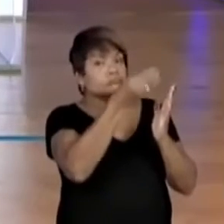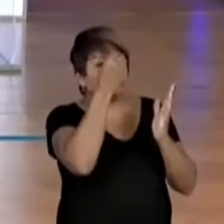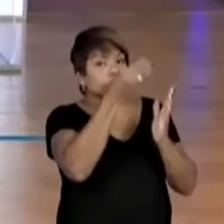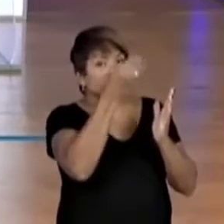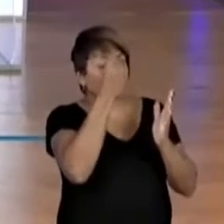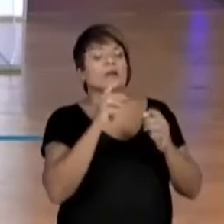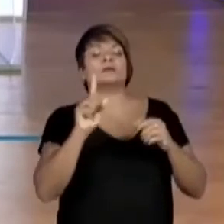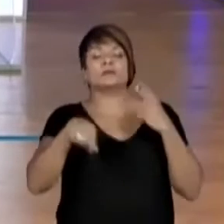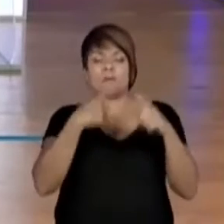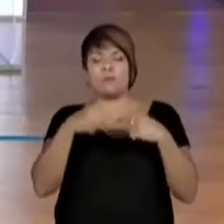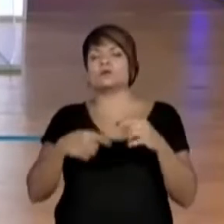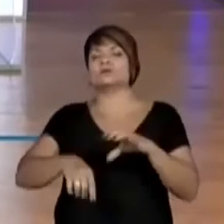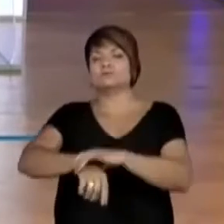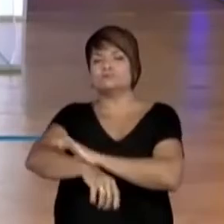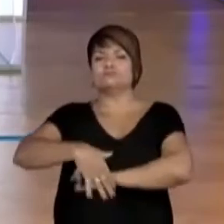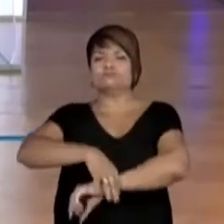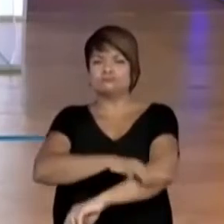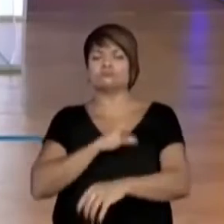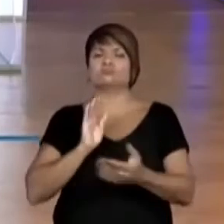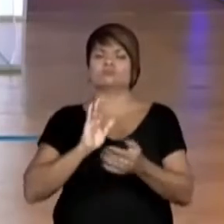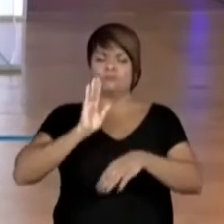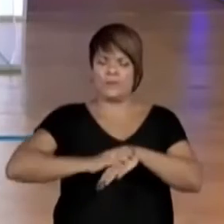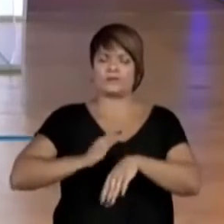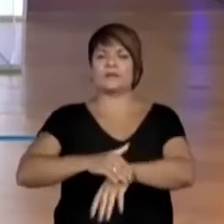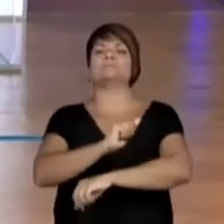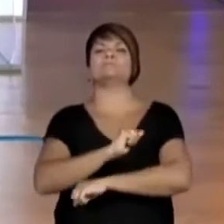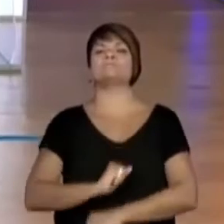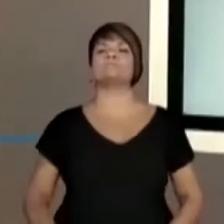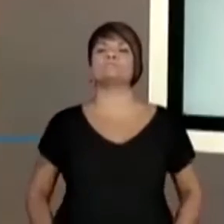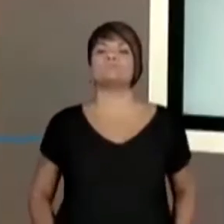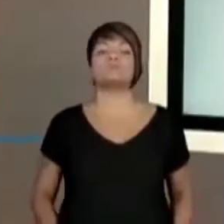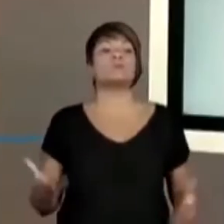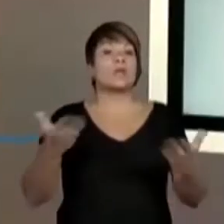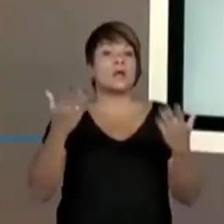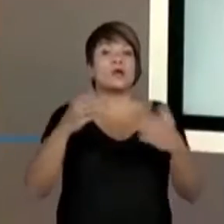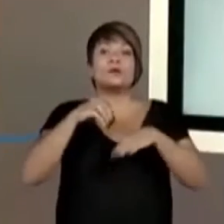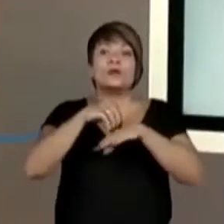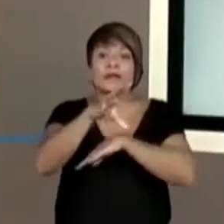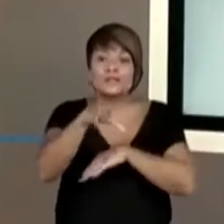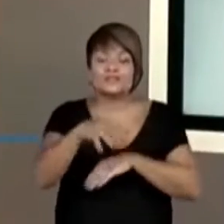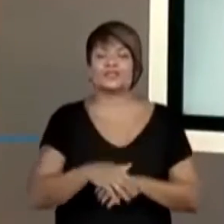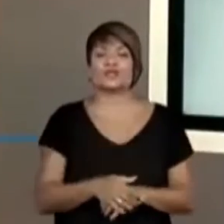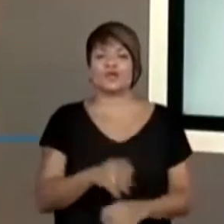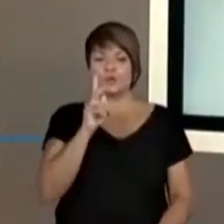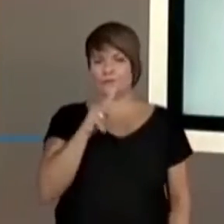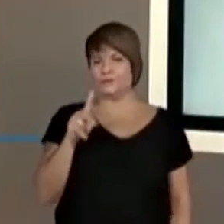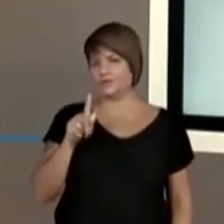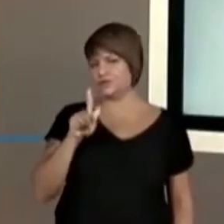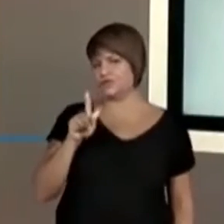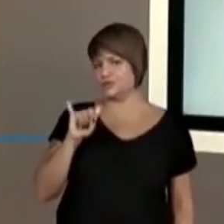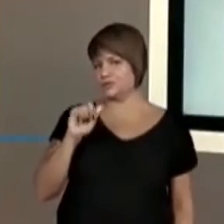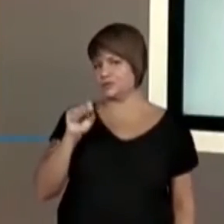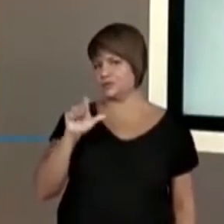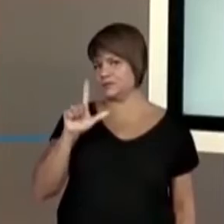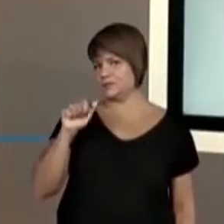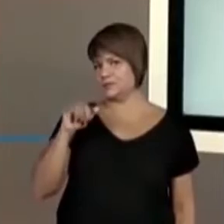colocar a mão na massa, não é isso? Isso aí. legal. Agora, um recadinho, aí eu vi a professora Gislaine colocou,